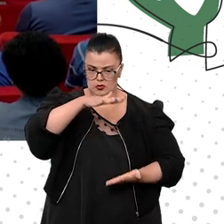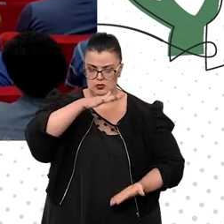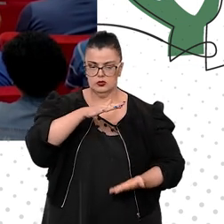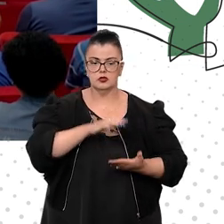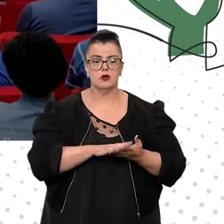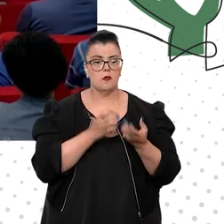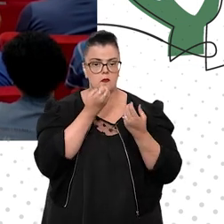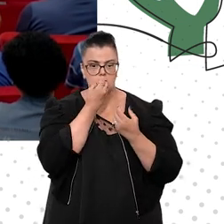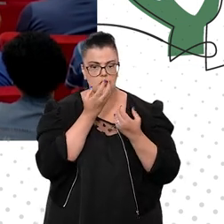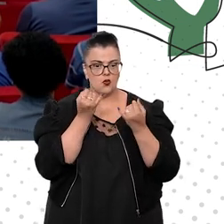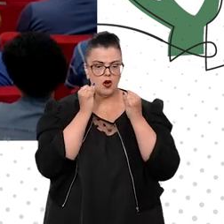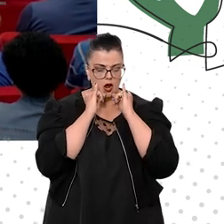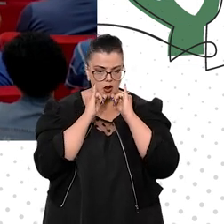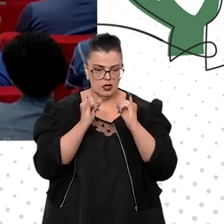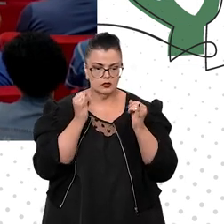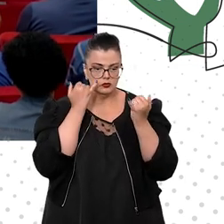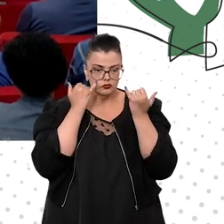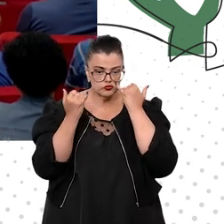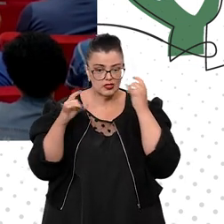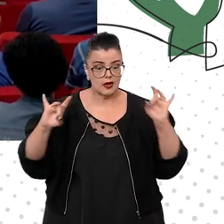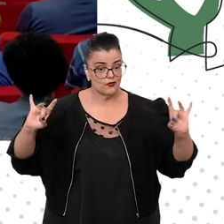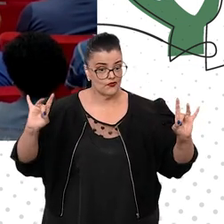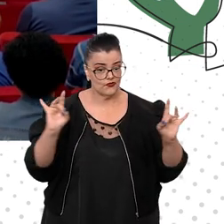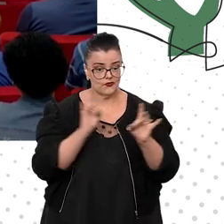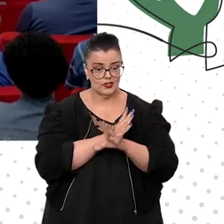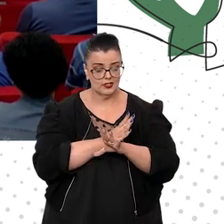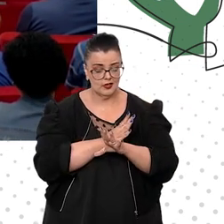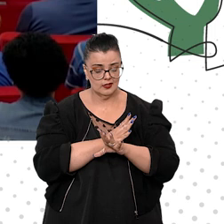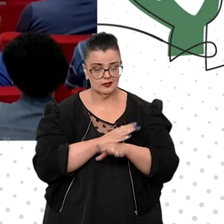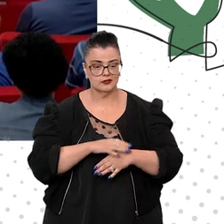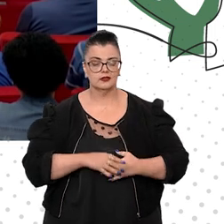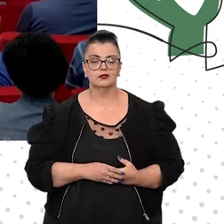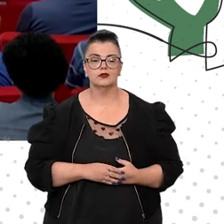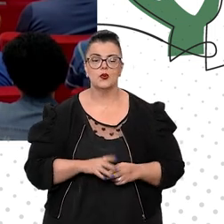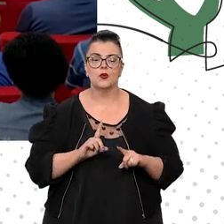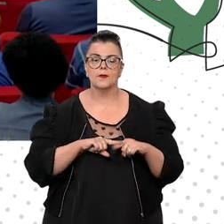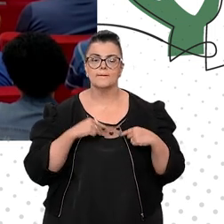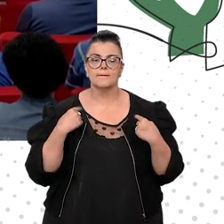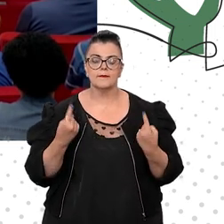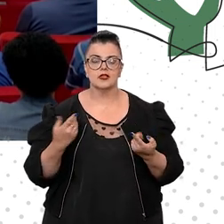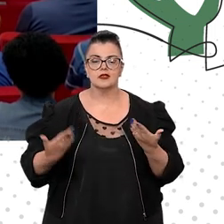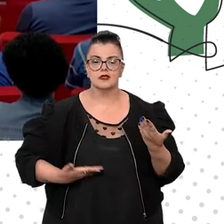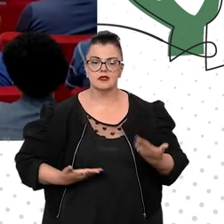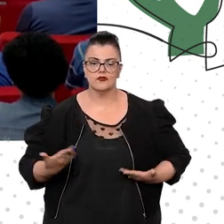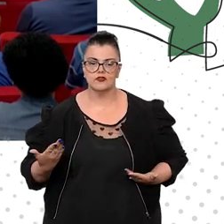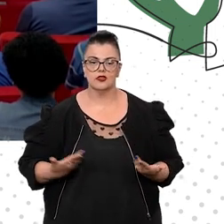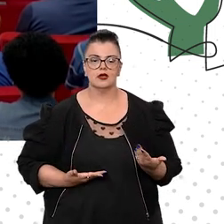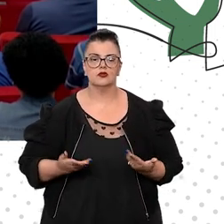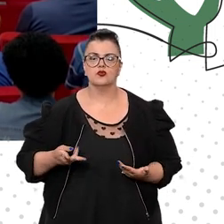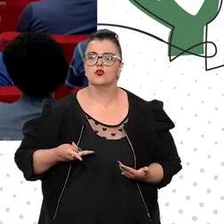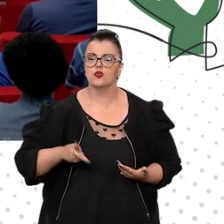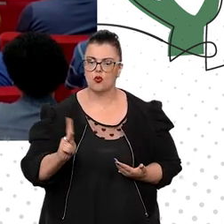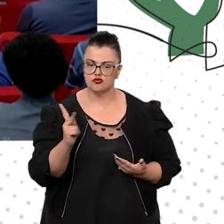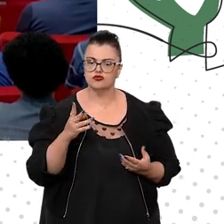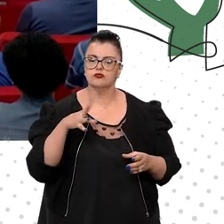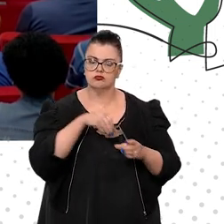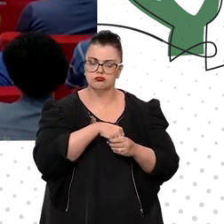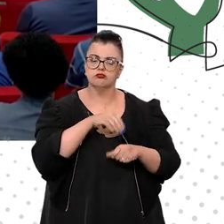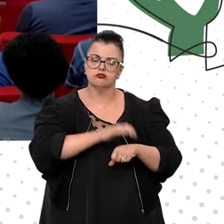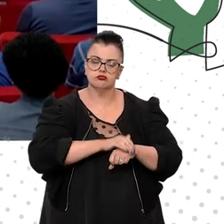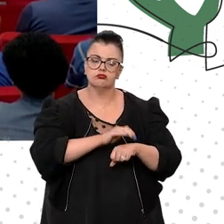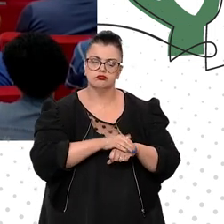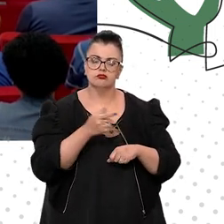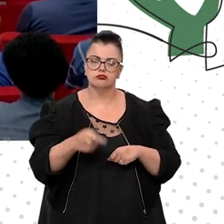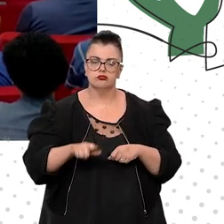notícia, está finalizada. Mas os nossos servidores continuarão no Superior Tribunal de Justiça